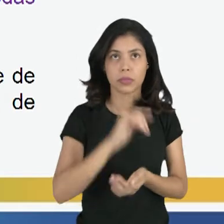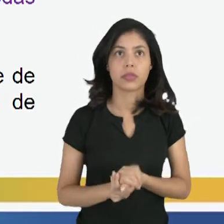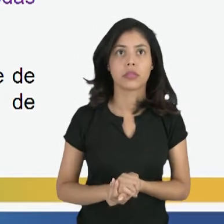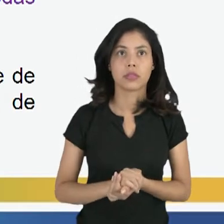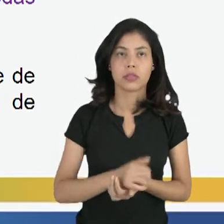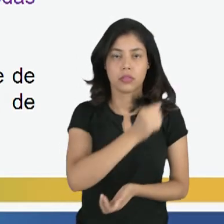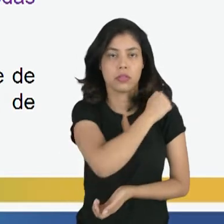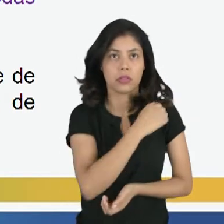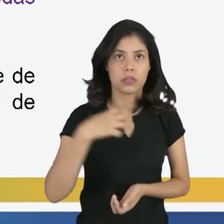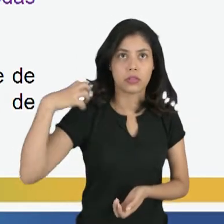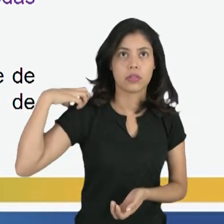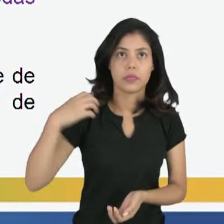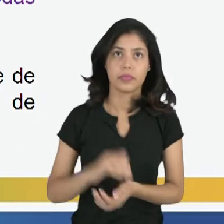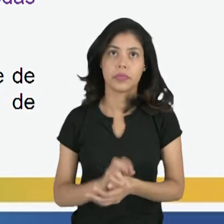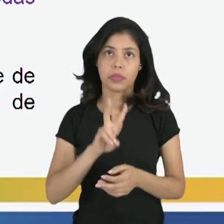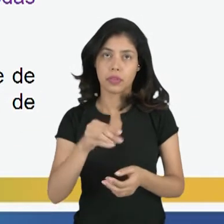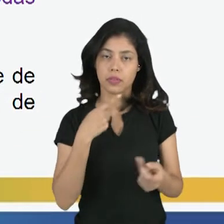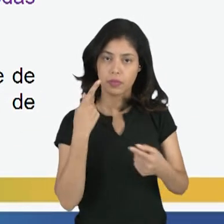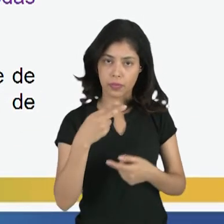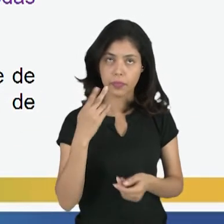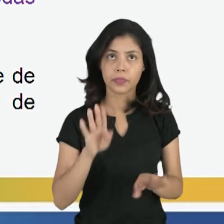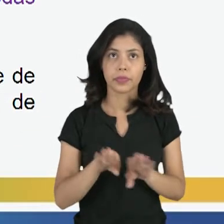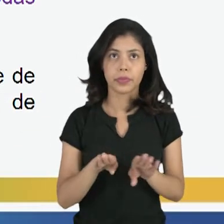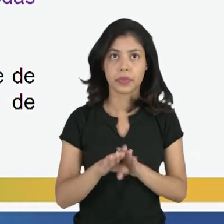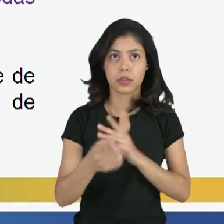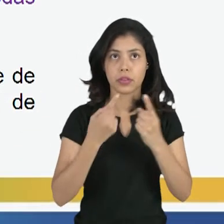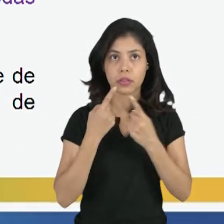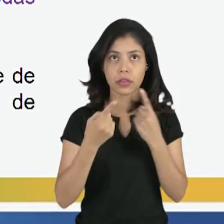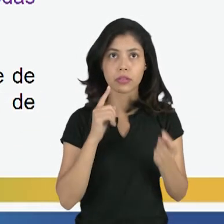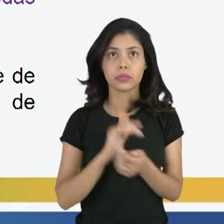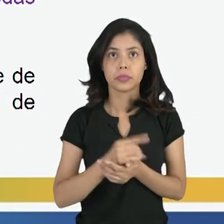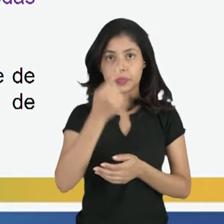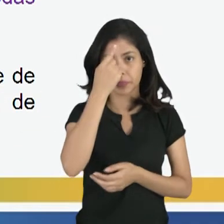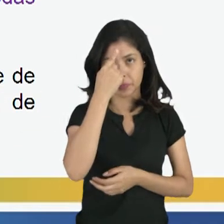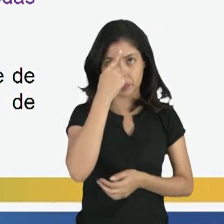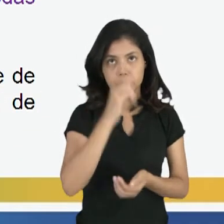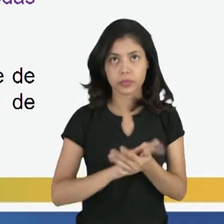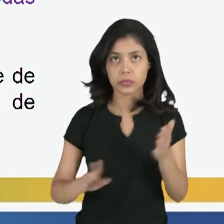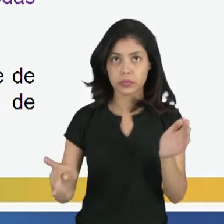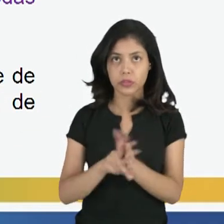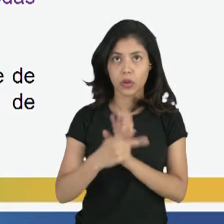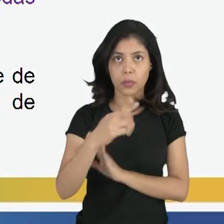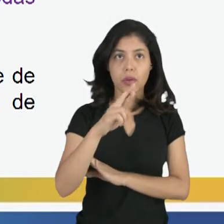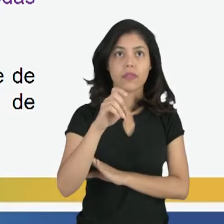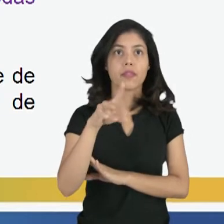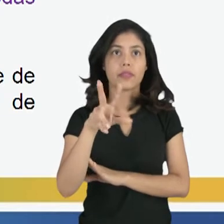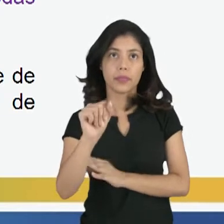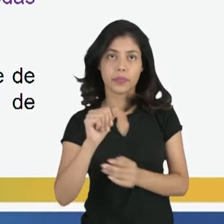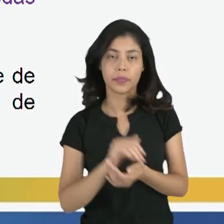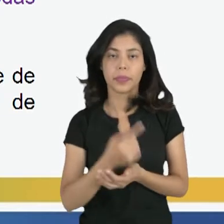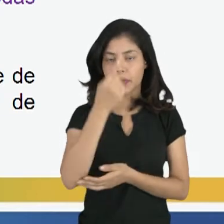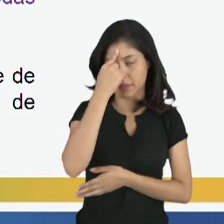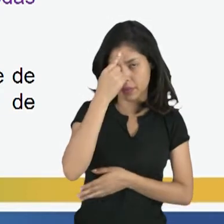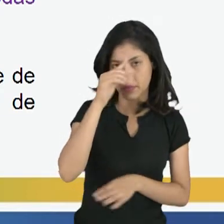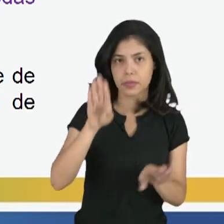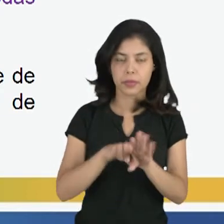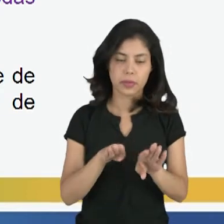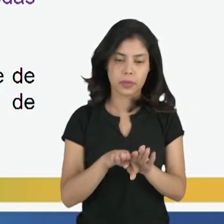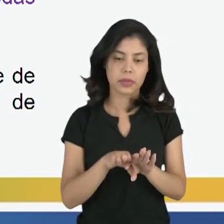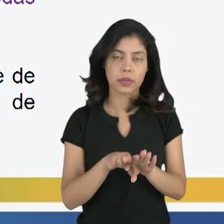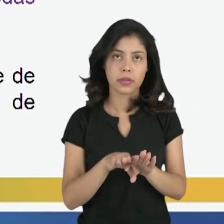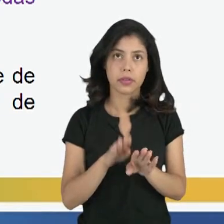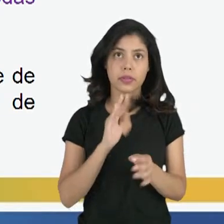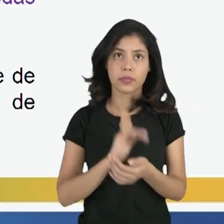Aristóteles, né? Ele vai falar sobre a dialética como lógica do provável. Também no pensamento dos